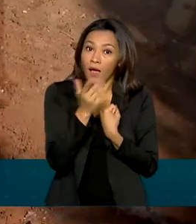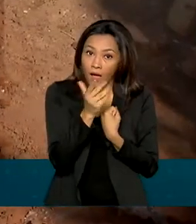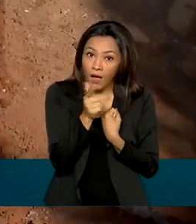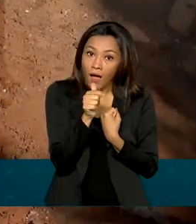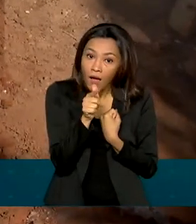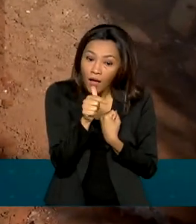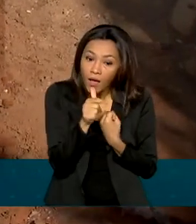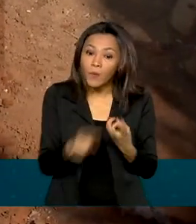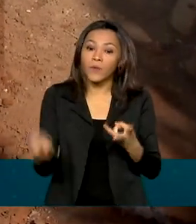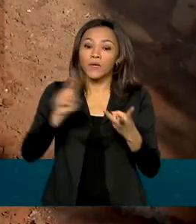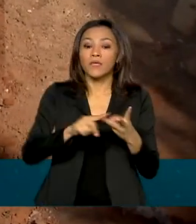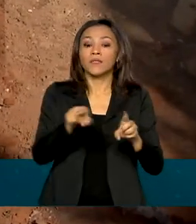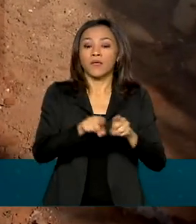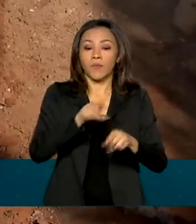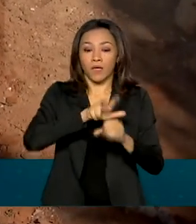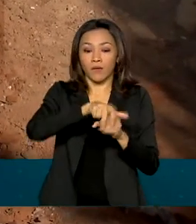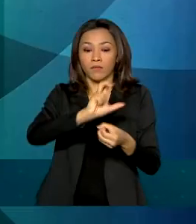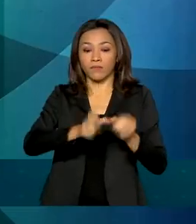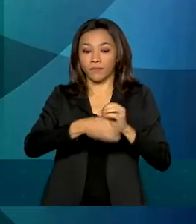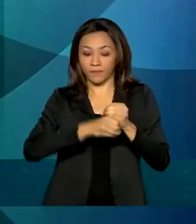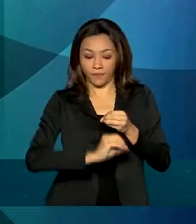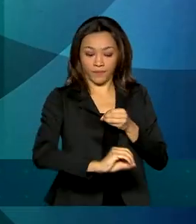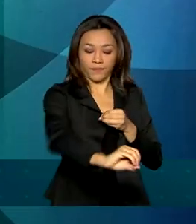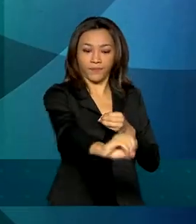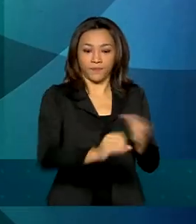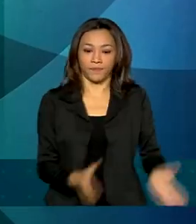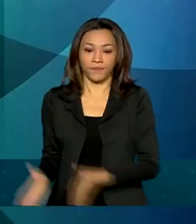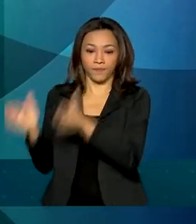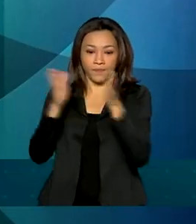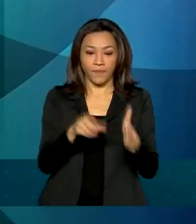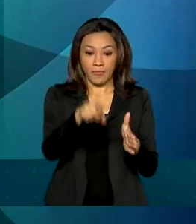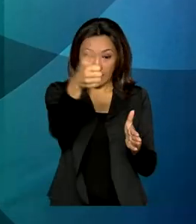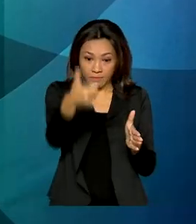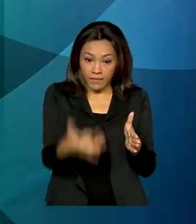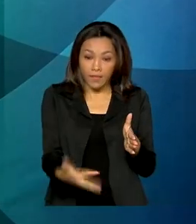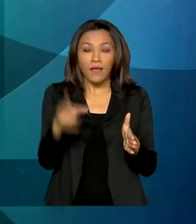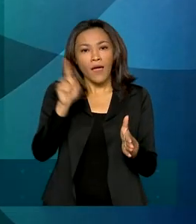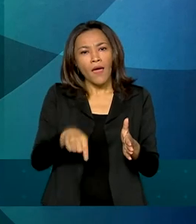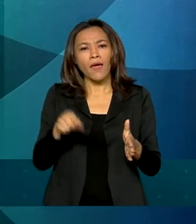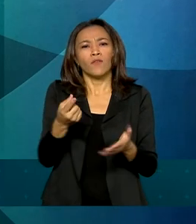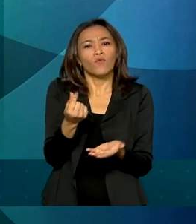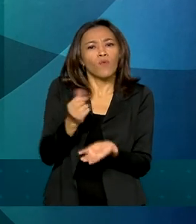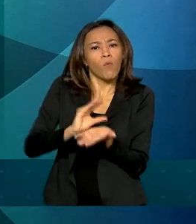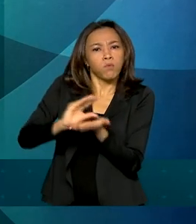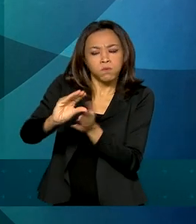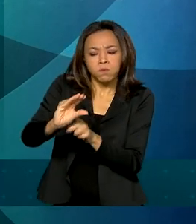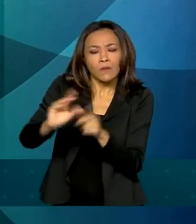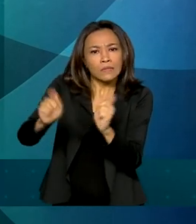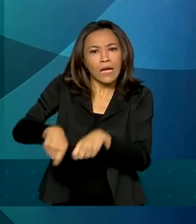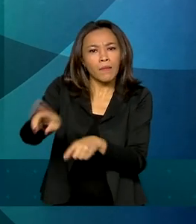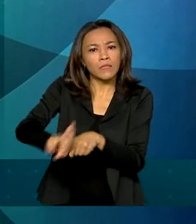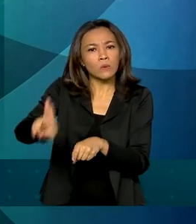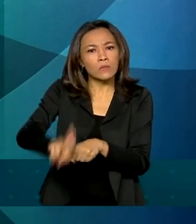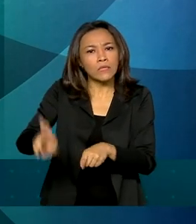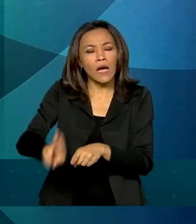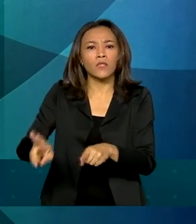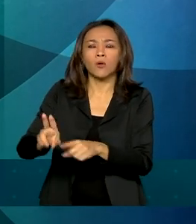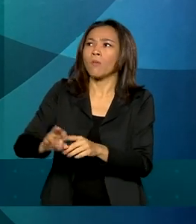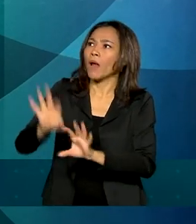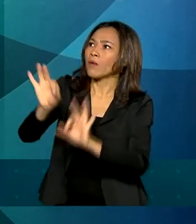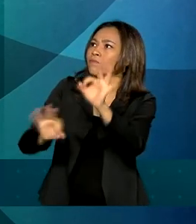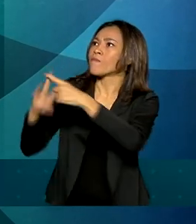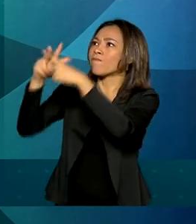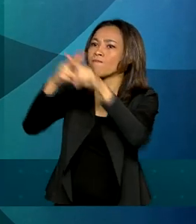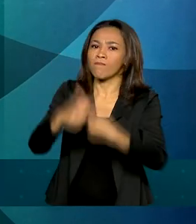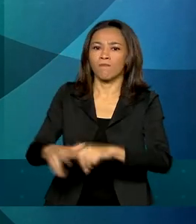esgotamento sanitário nas unidades. É um recurso que pode ser usado tanto para manutenção da infraestrutura física da escola